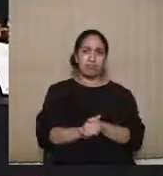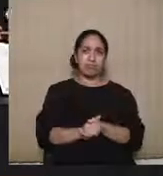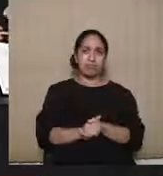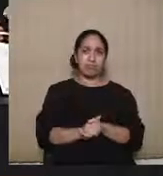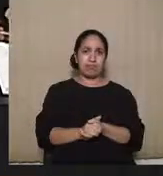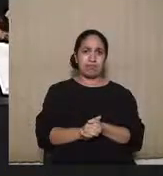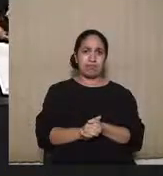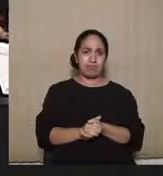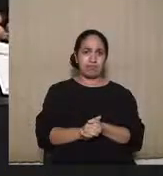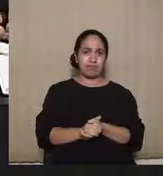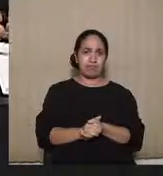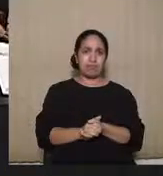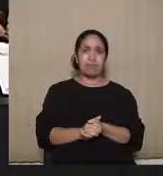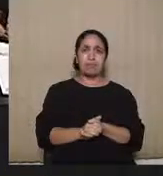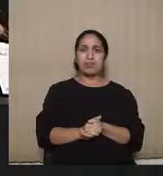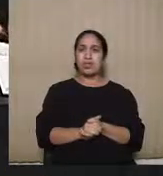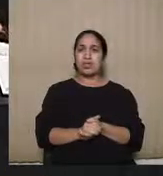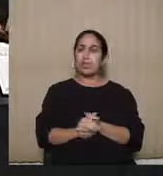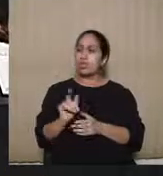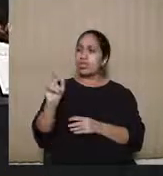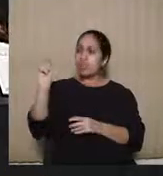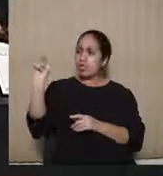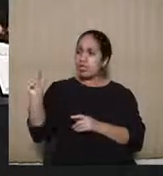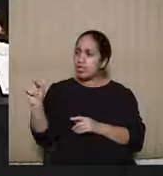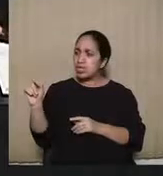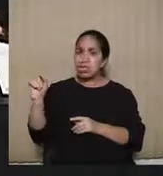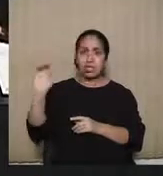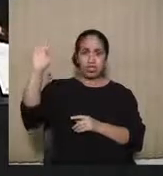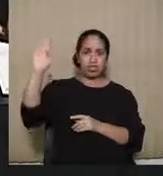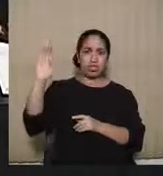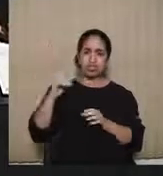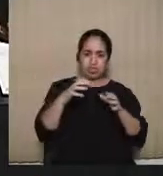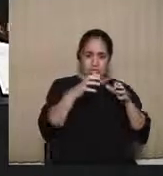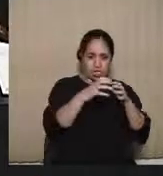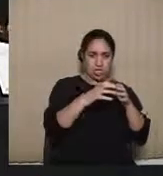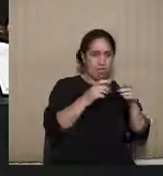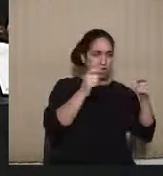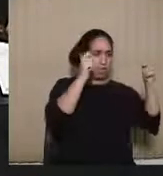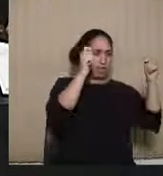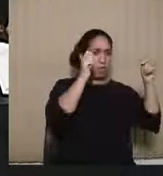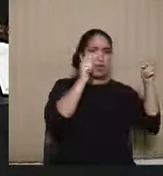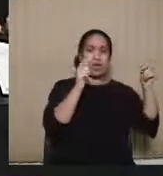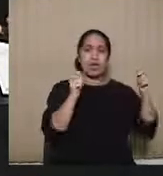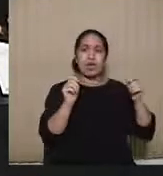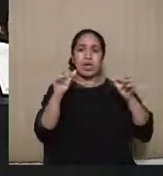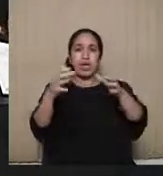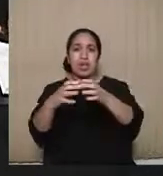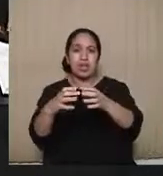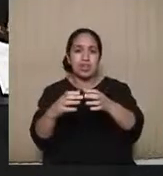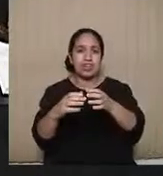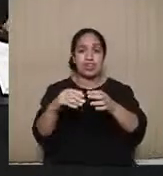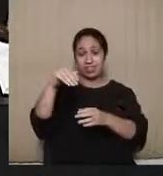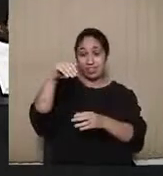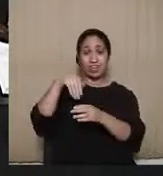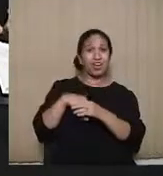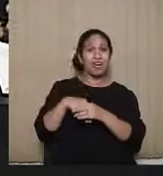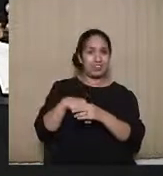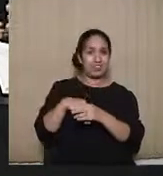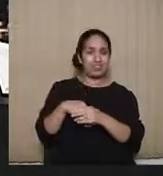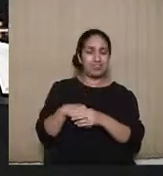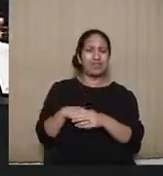as feições de quem era candidato, quem era equipe de campanha, quem era eleitor. E hoje em dia, com a